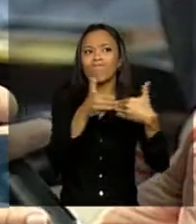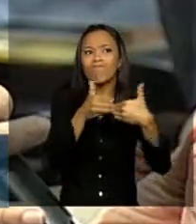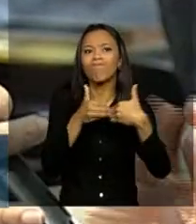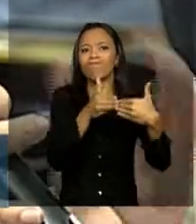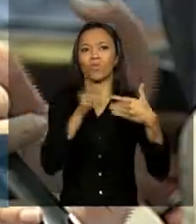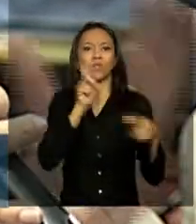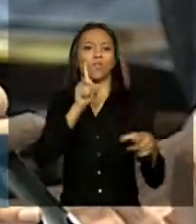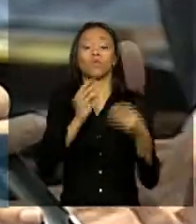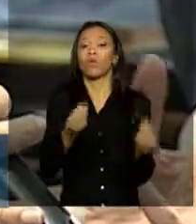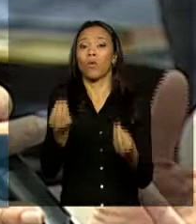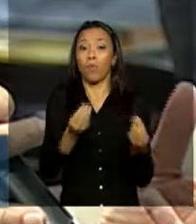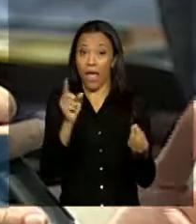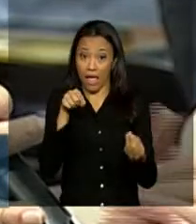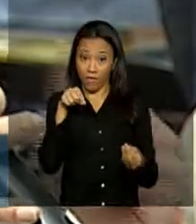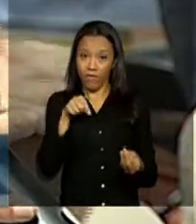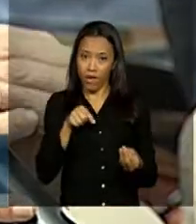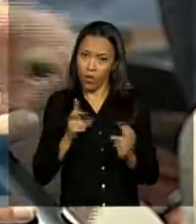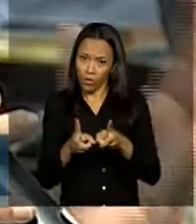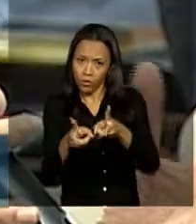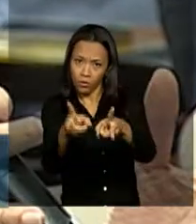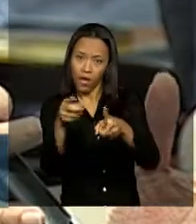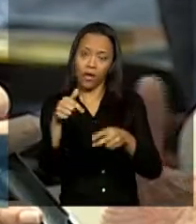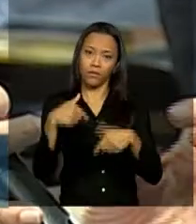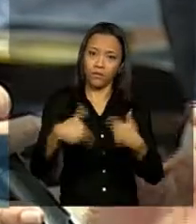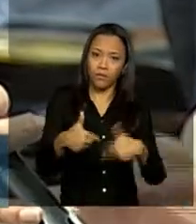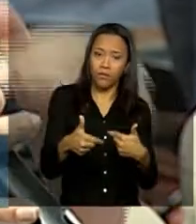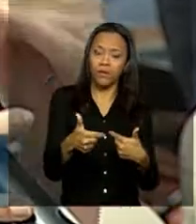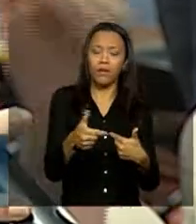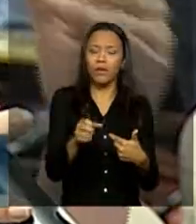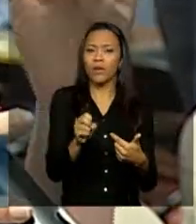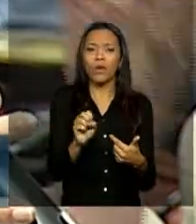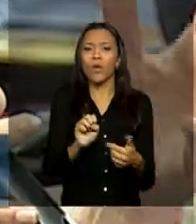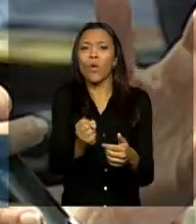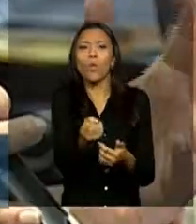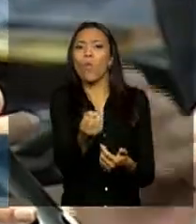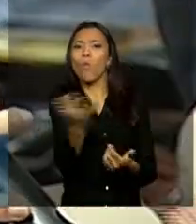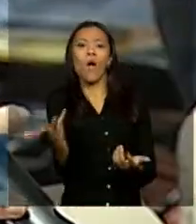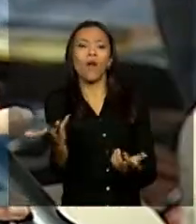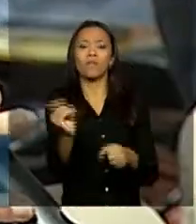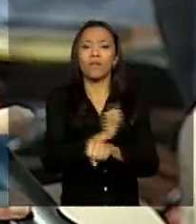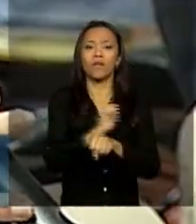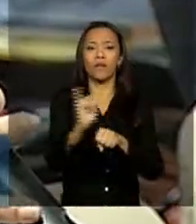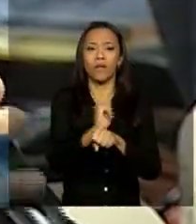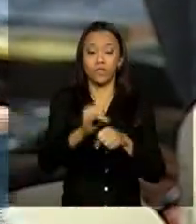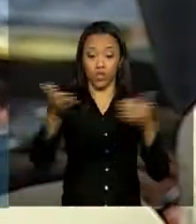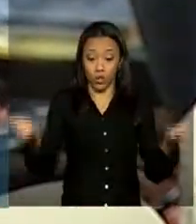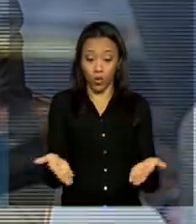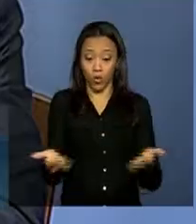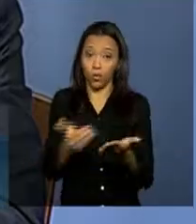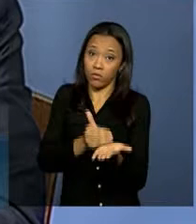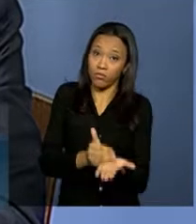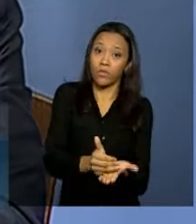essa agenda, se ela vai mesmo avançar, e como é que... Qual que vai ser a estratégia daqui para frente?